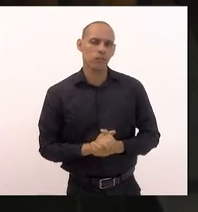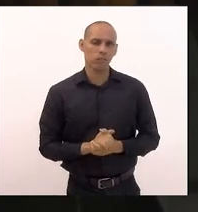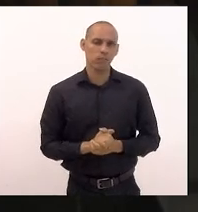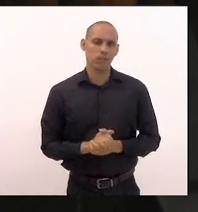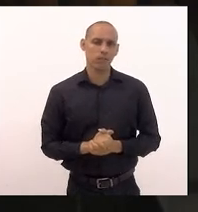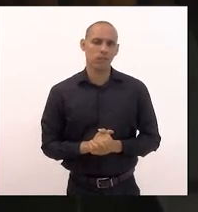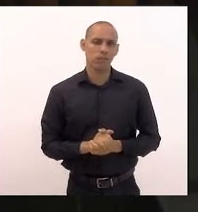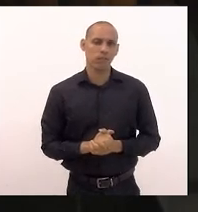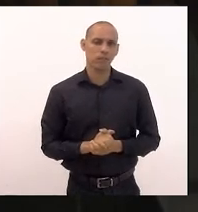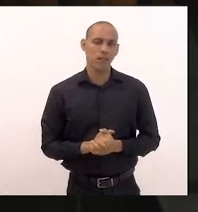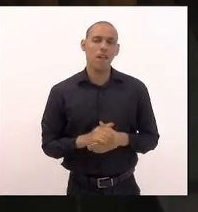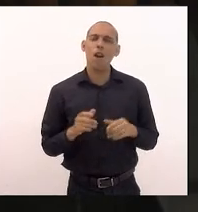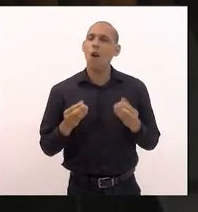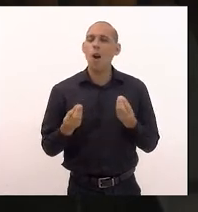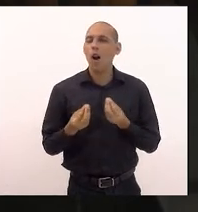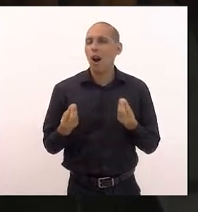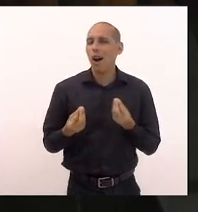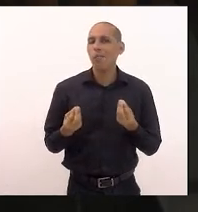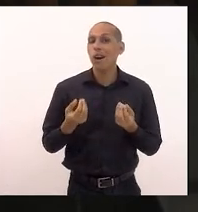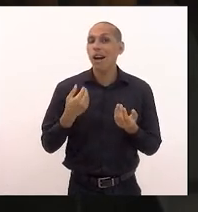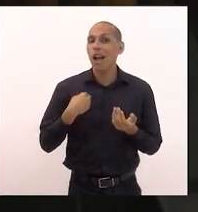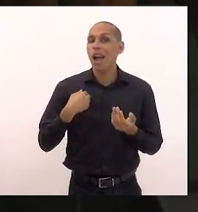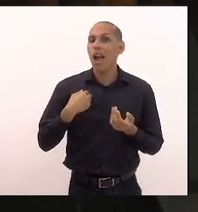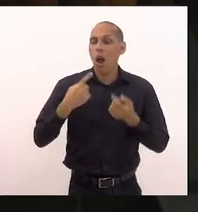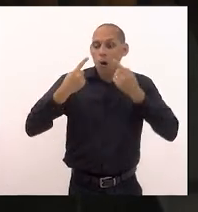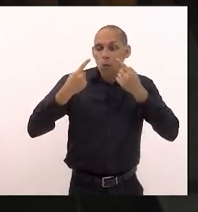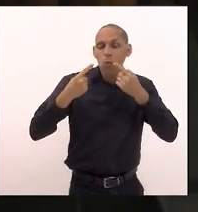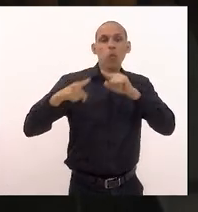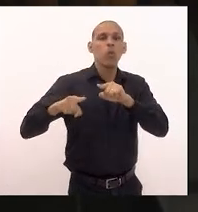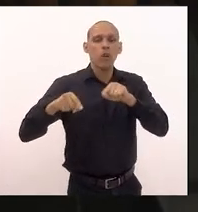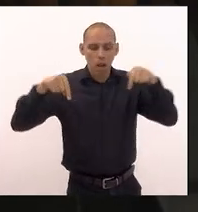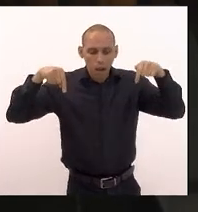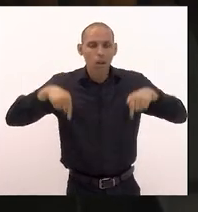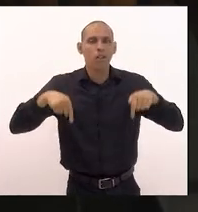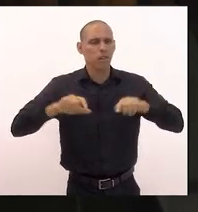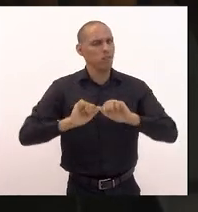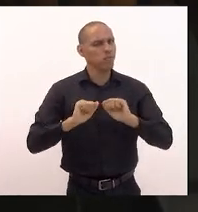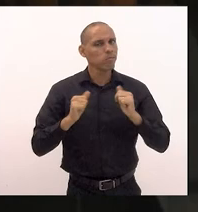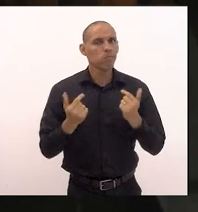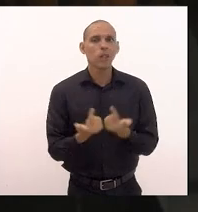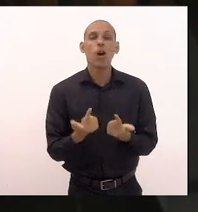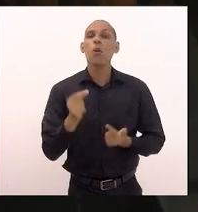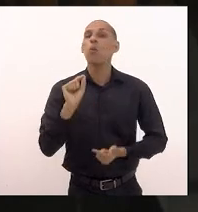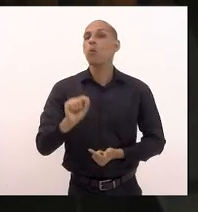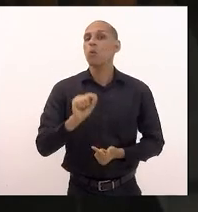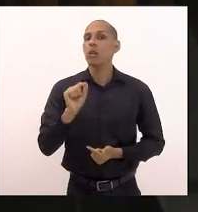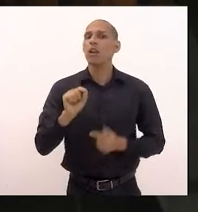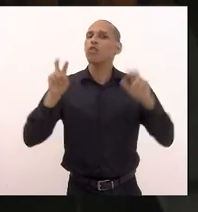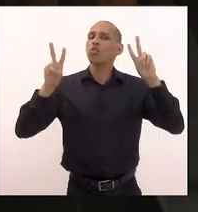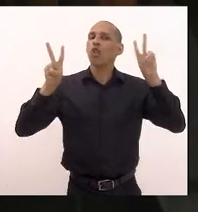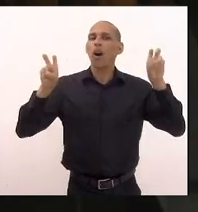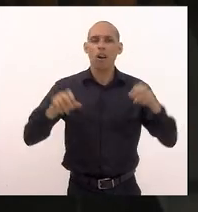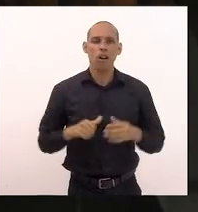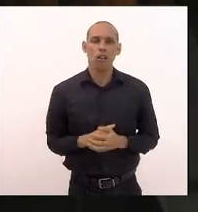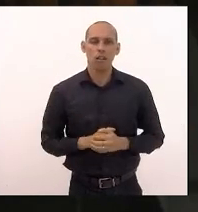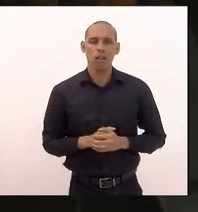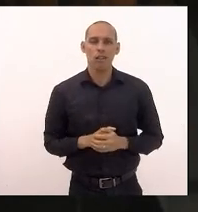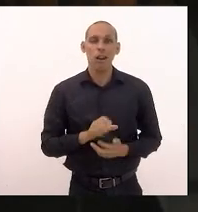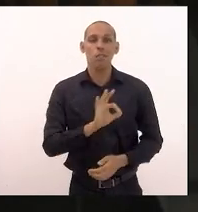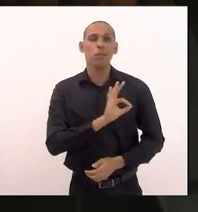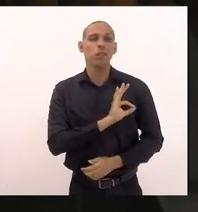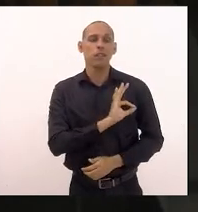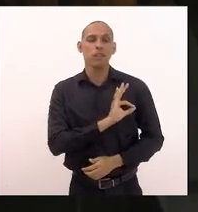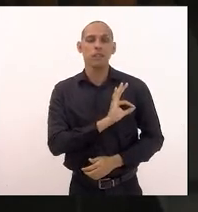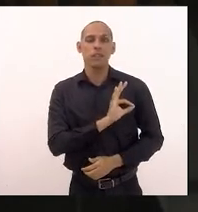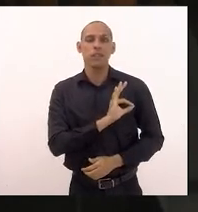justamente pela denúncia que eu fiz recentemente aqui nessa casa que versa a respeito dos policiais